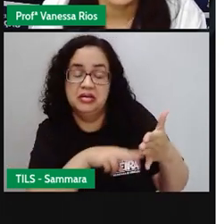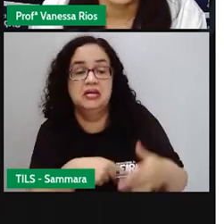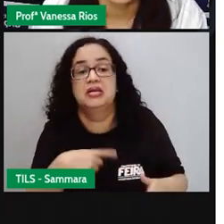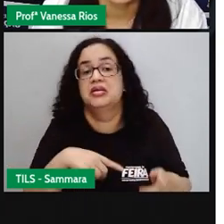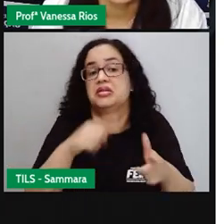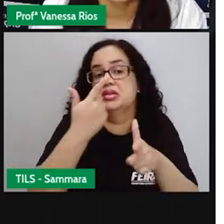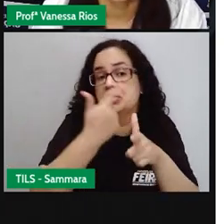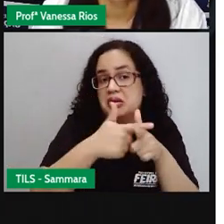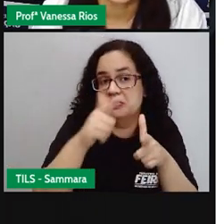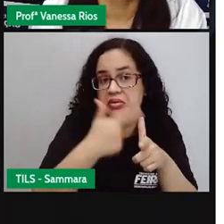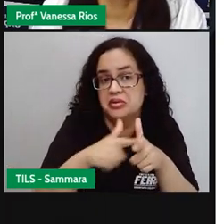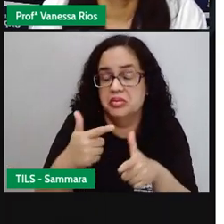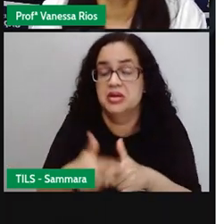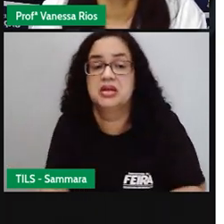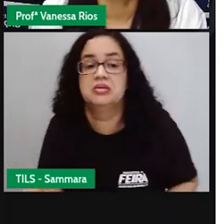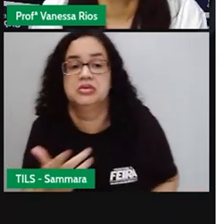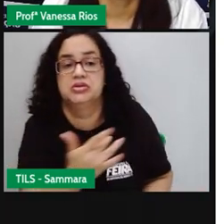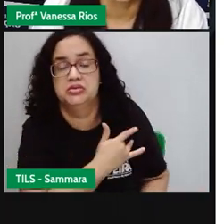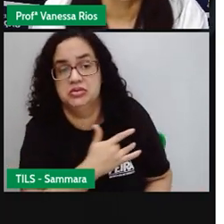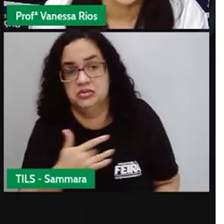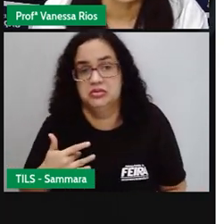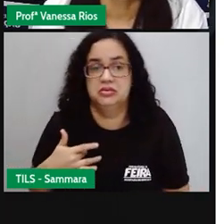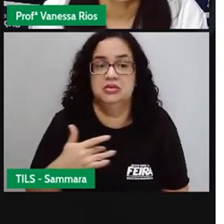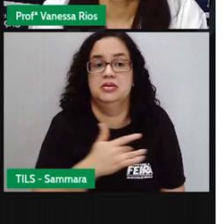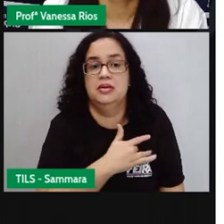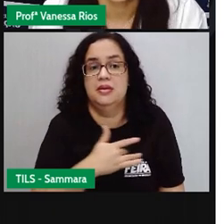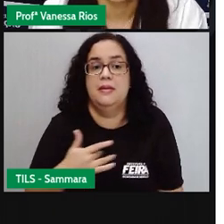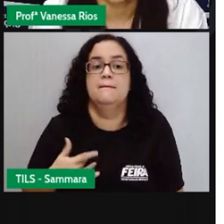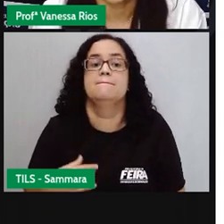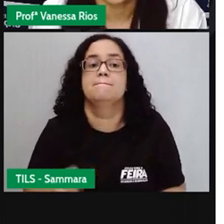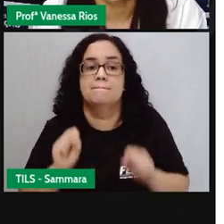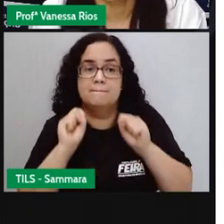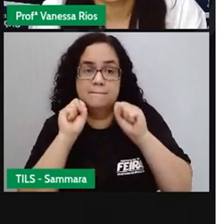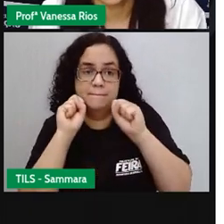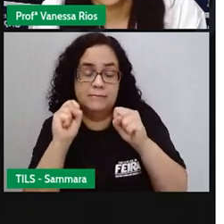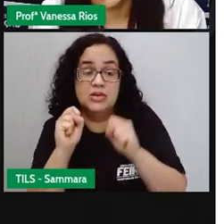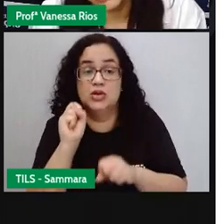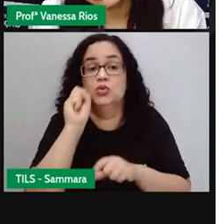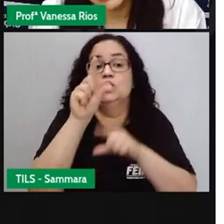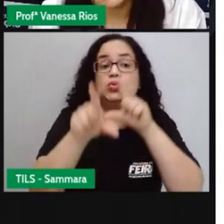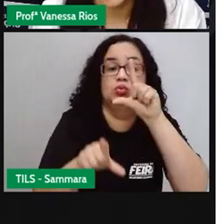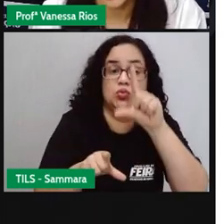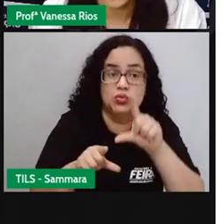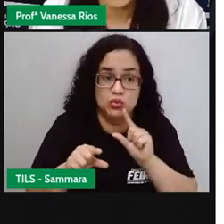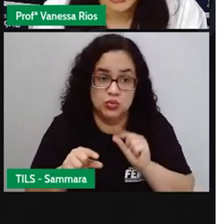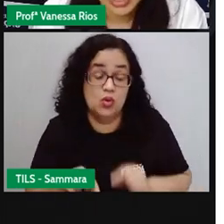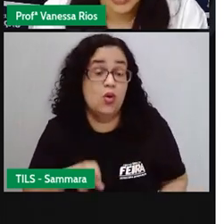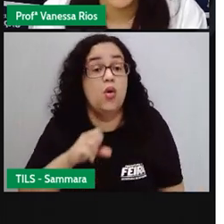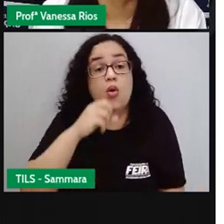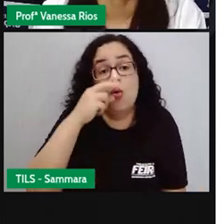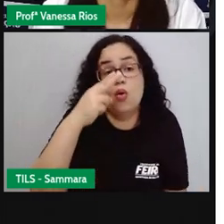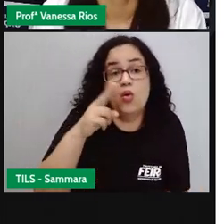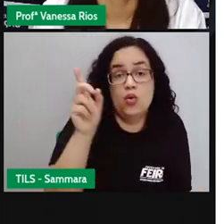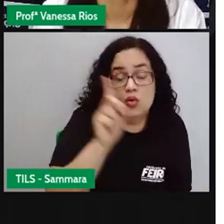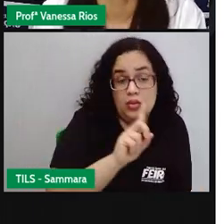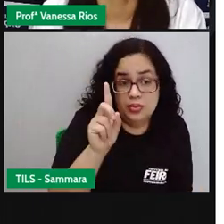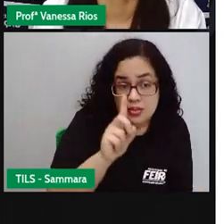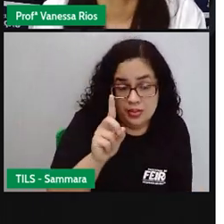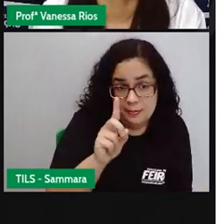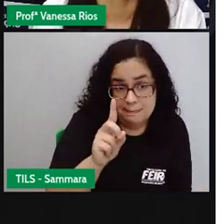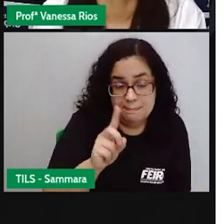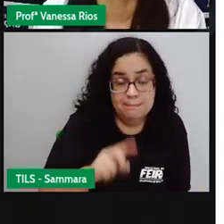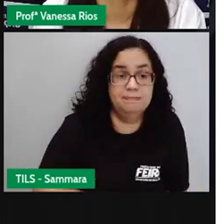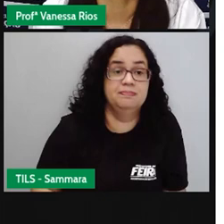problema de saúde, que pode aí ter as questões de optar por votar ou não. Mas